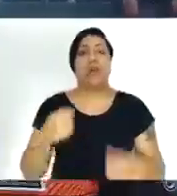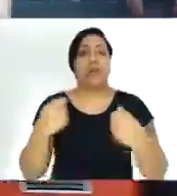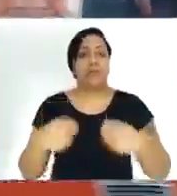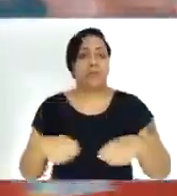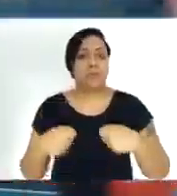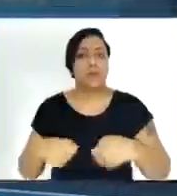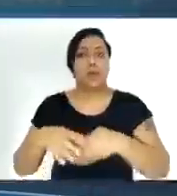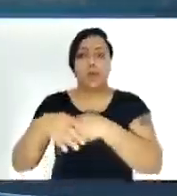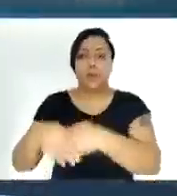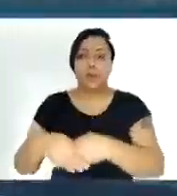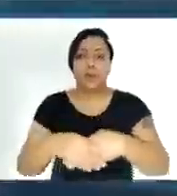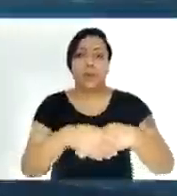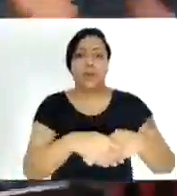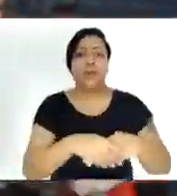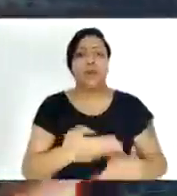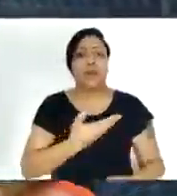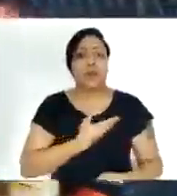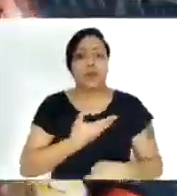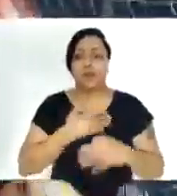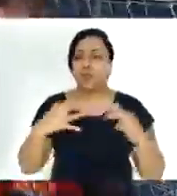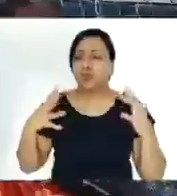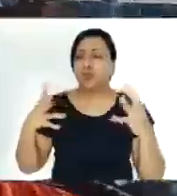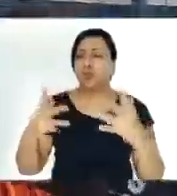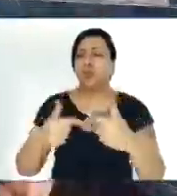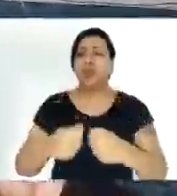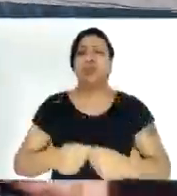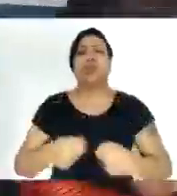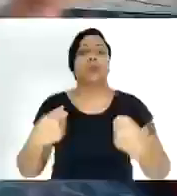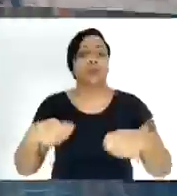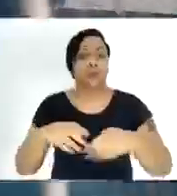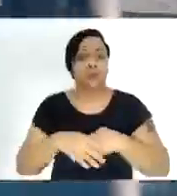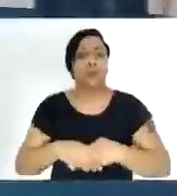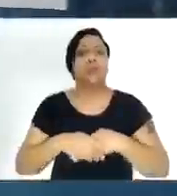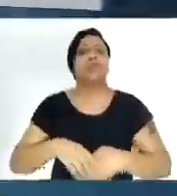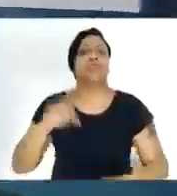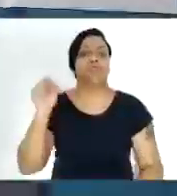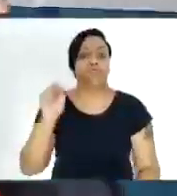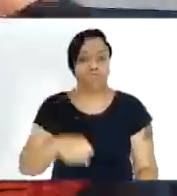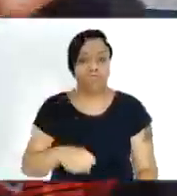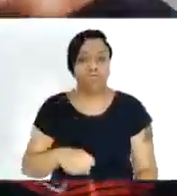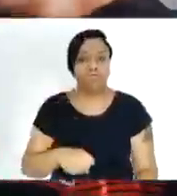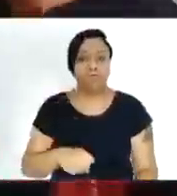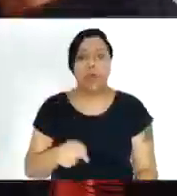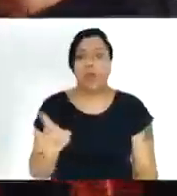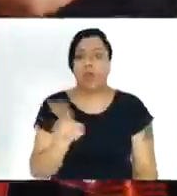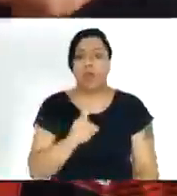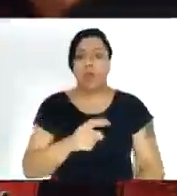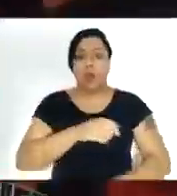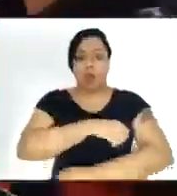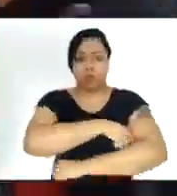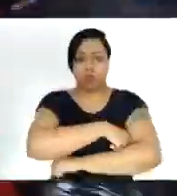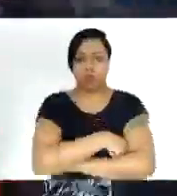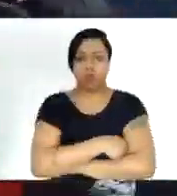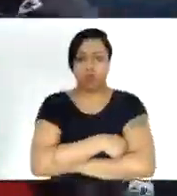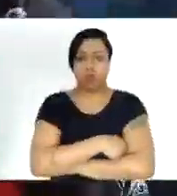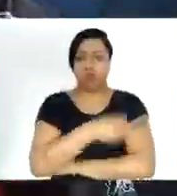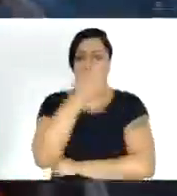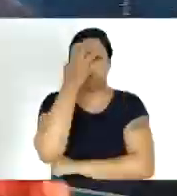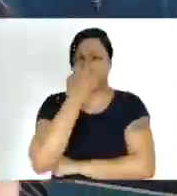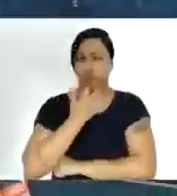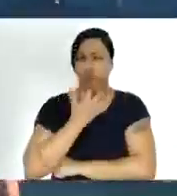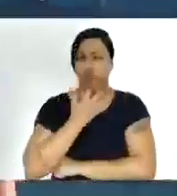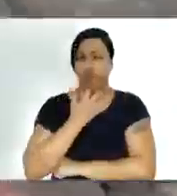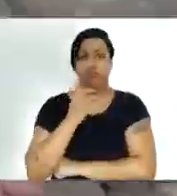eu chego, precisa comentar colegas, precisa comentar sim. E não